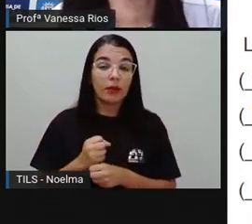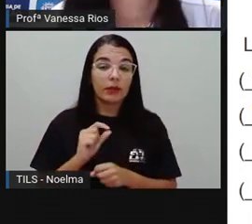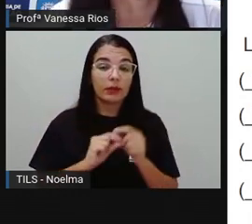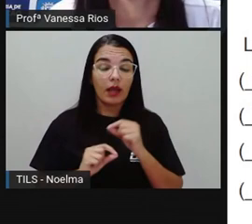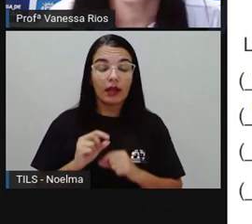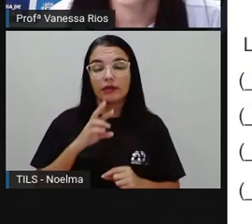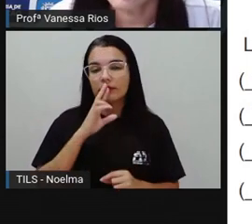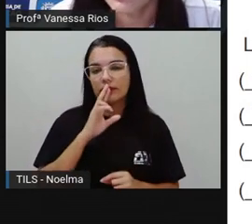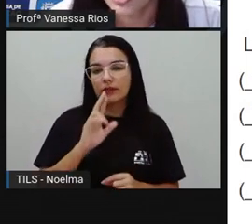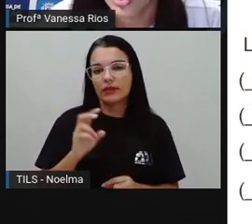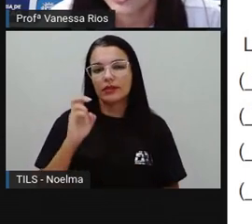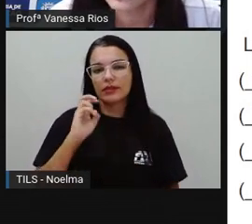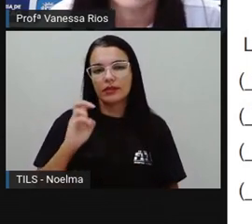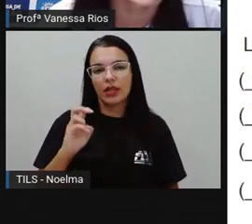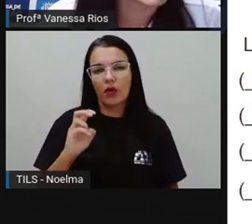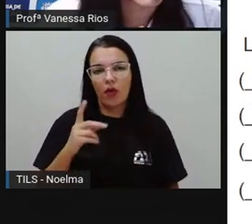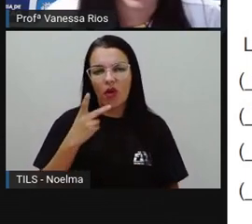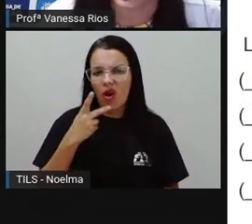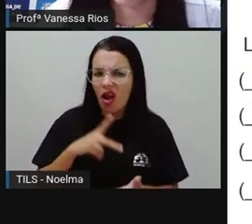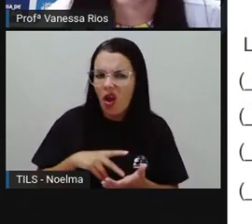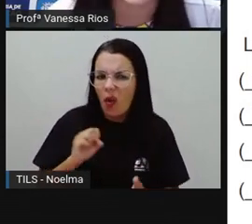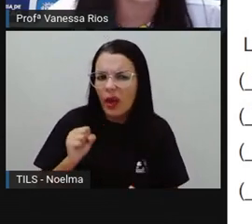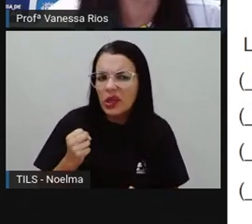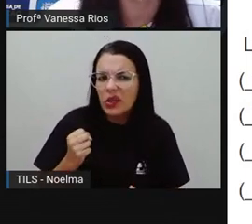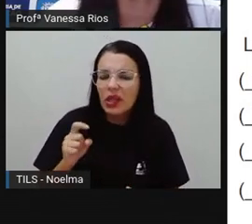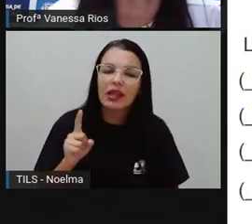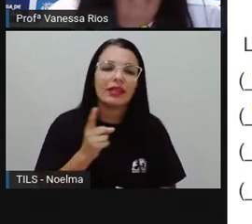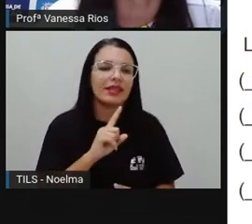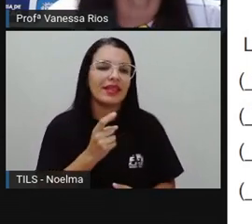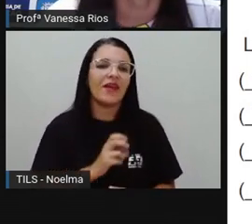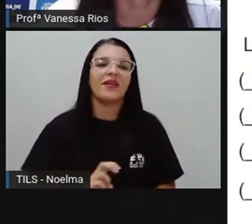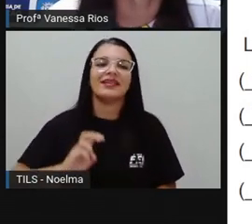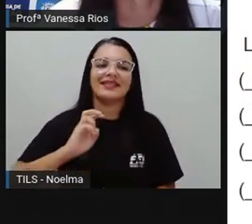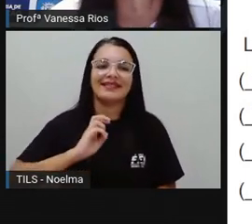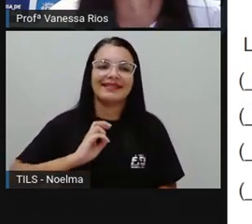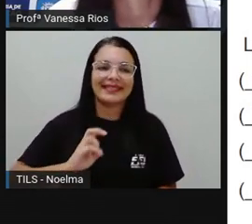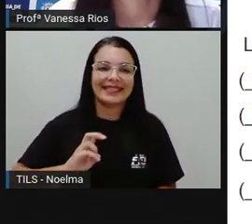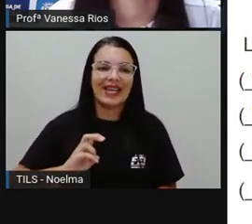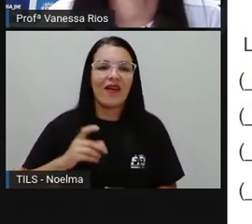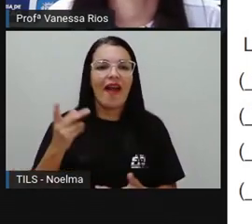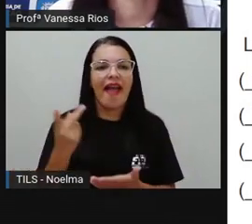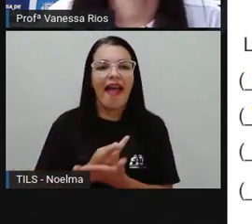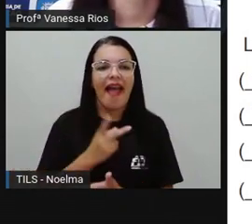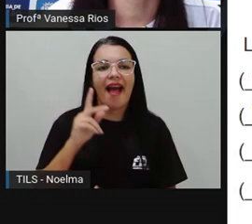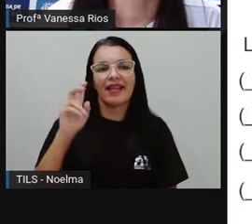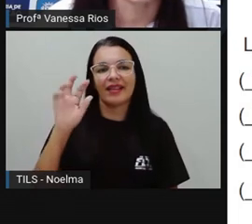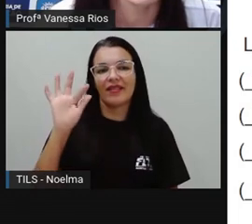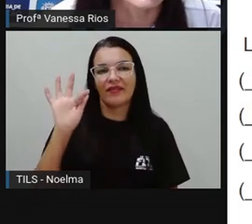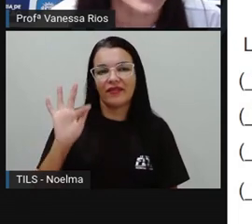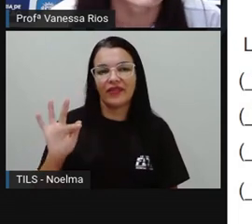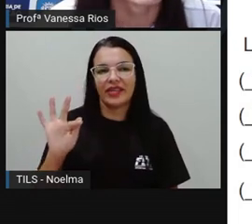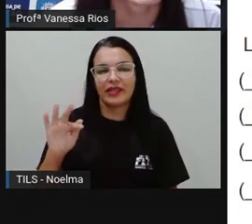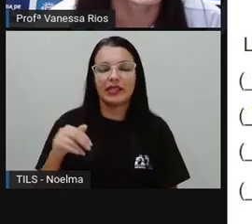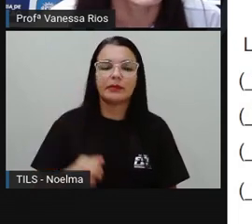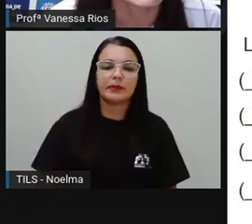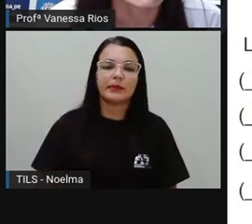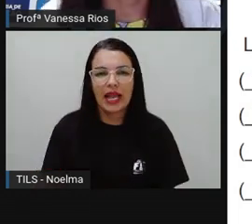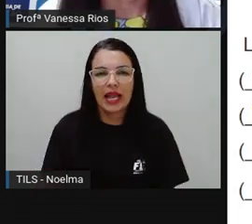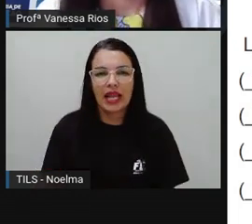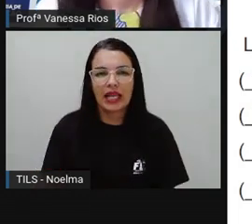5. Então, a variação foi 8? Não, foi 5. Então, essa alternativa é falsa.